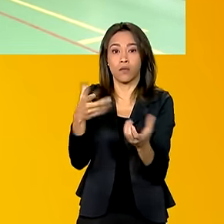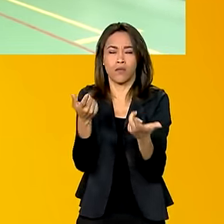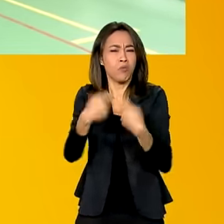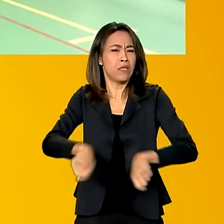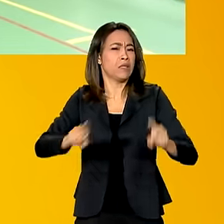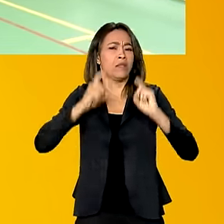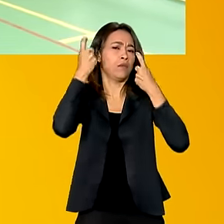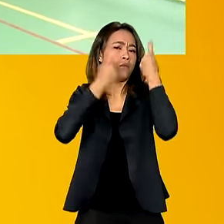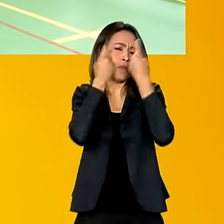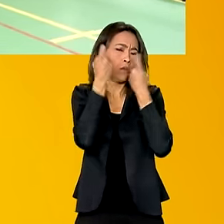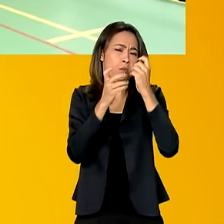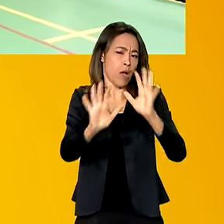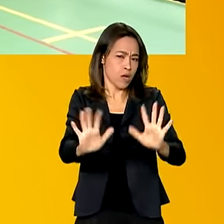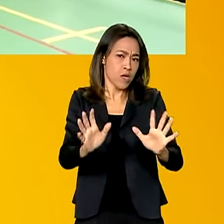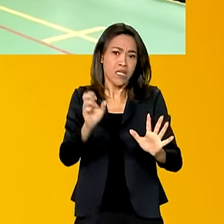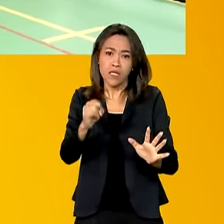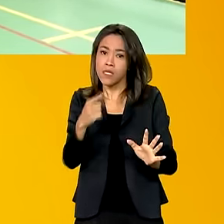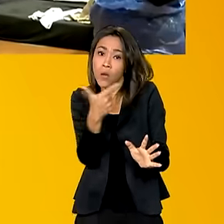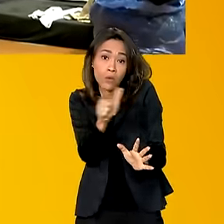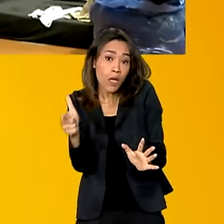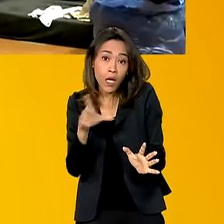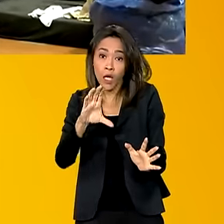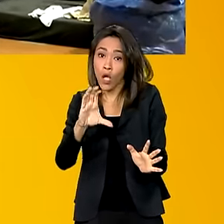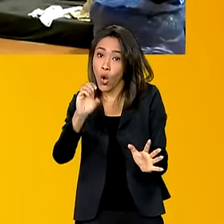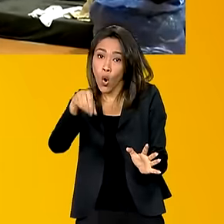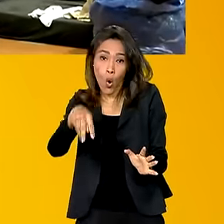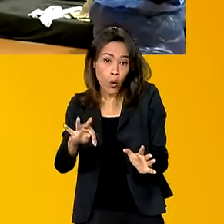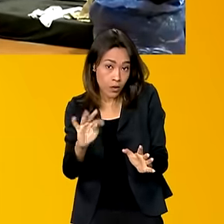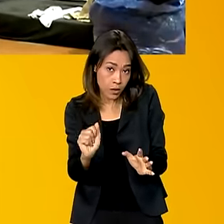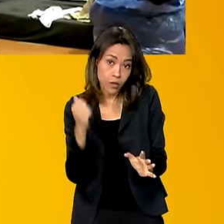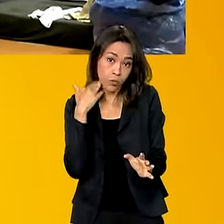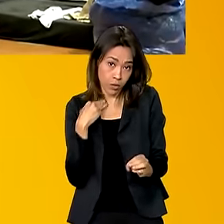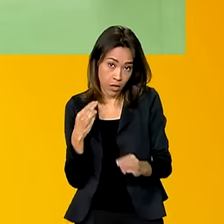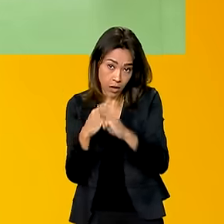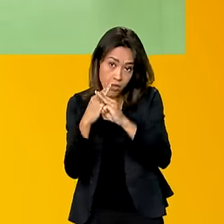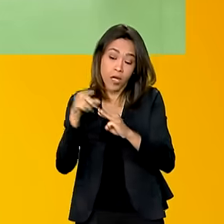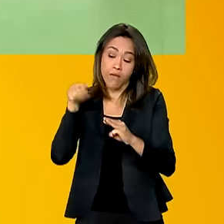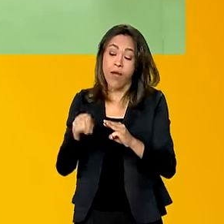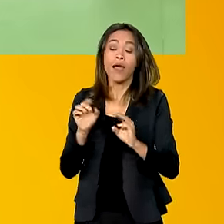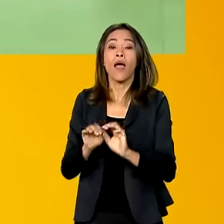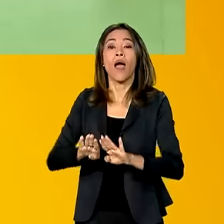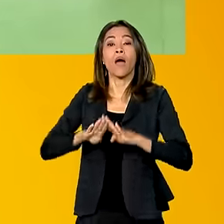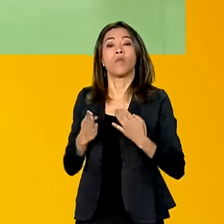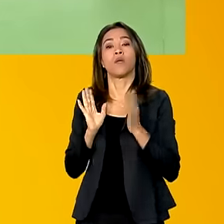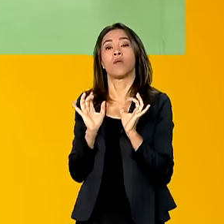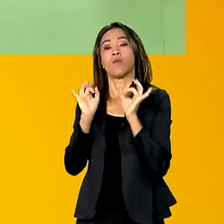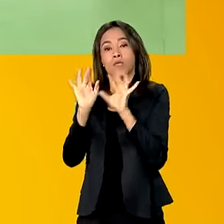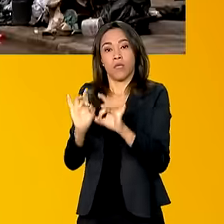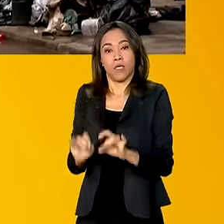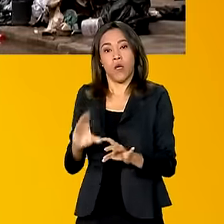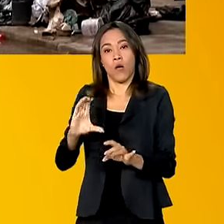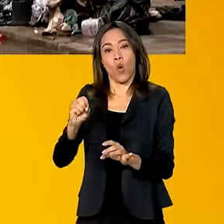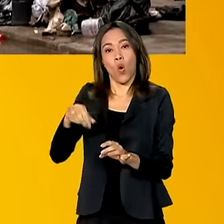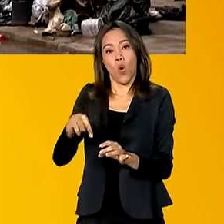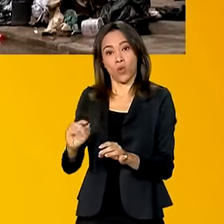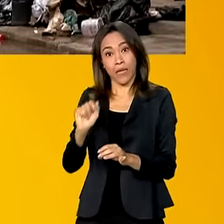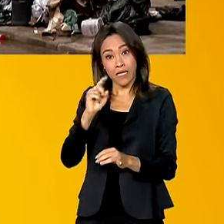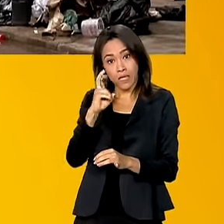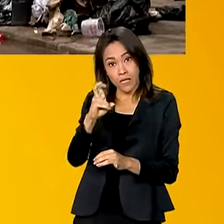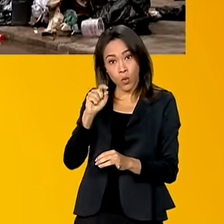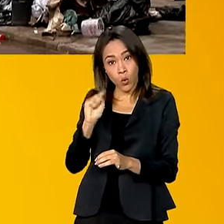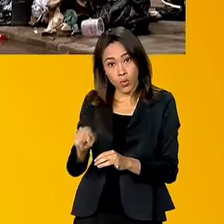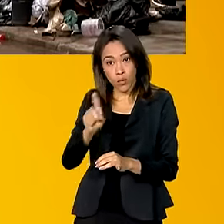preocupar. Se não tiver conta, o próprio banco vai abrir uma conta especial para que esses 5 mil e 100 reais